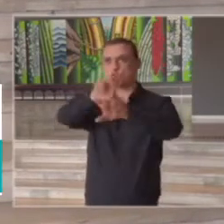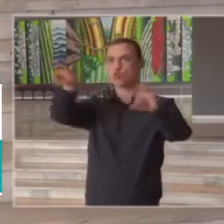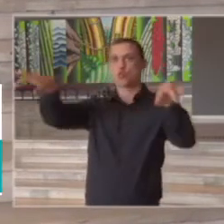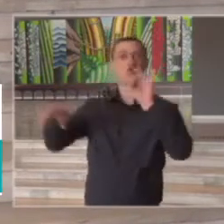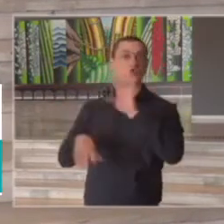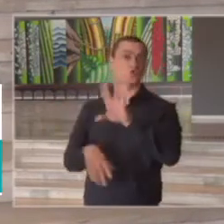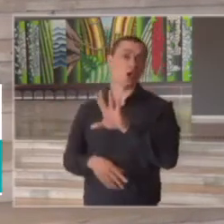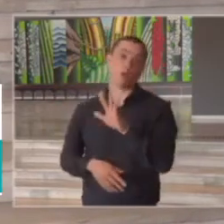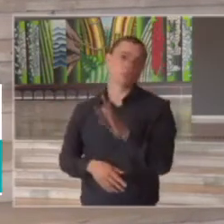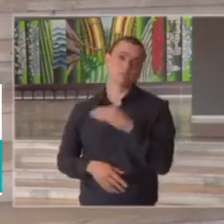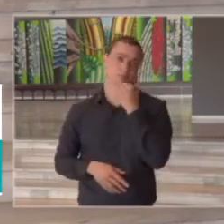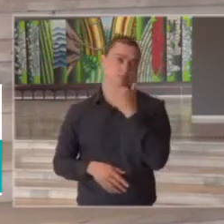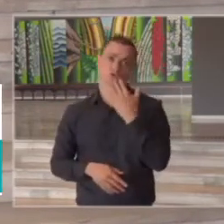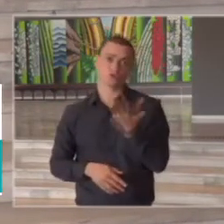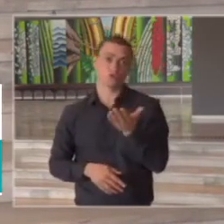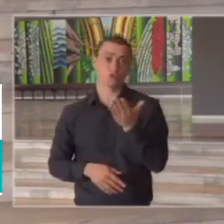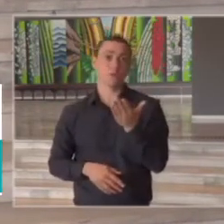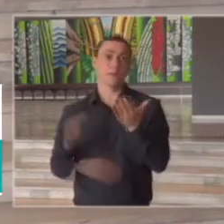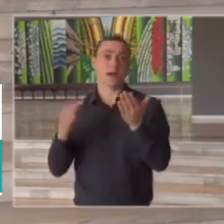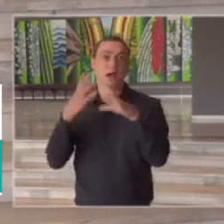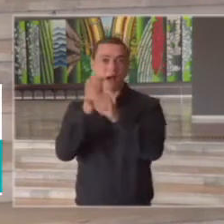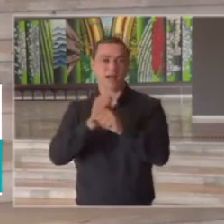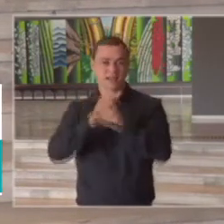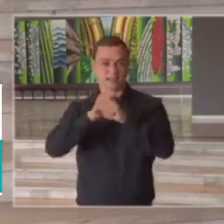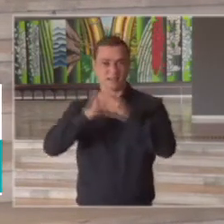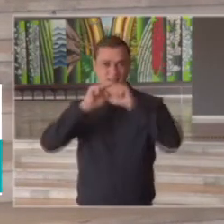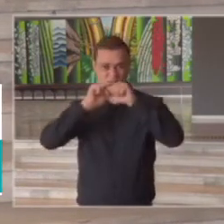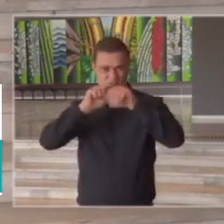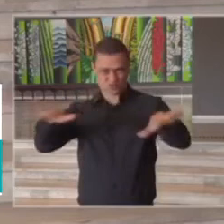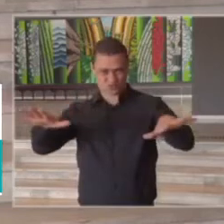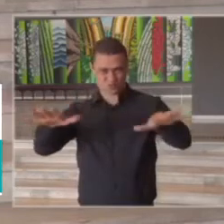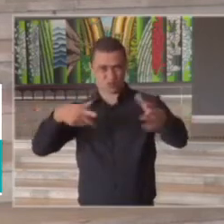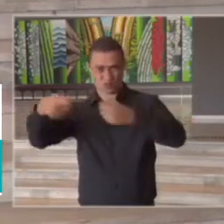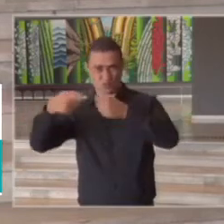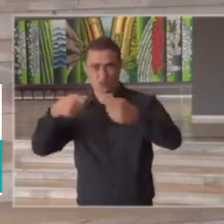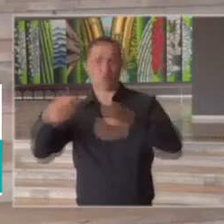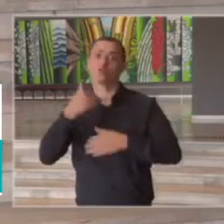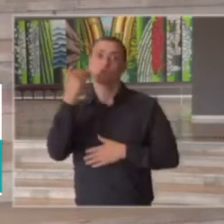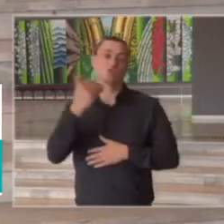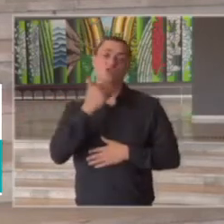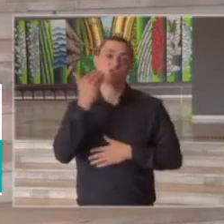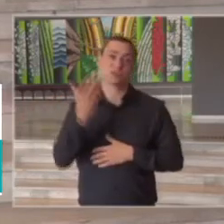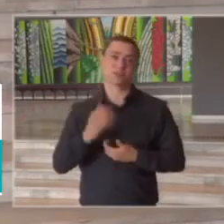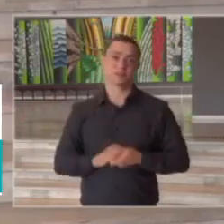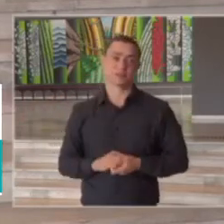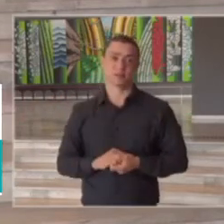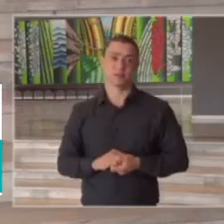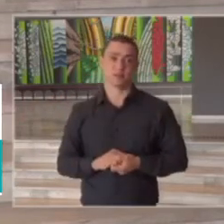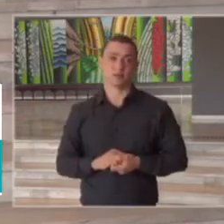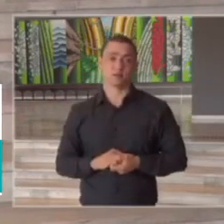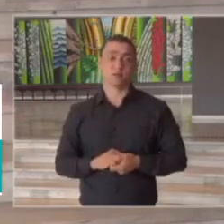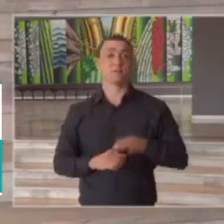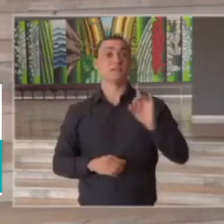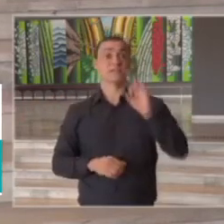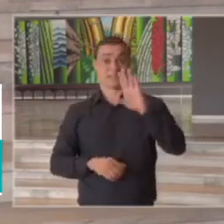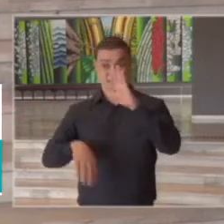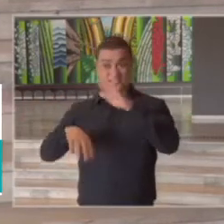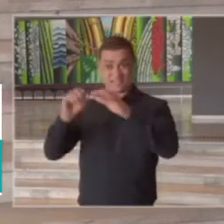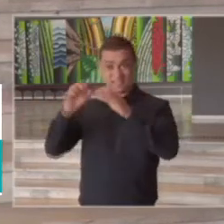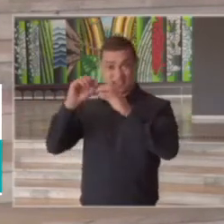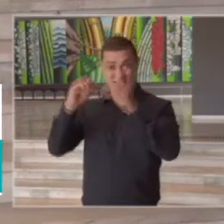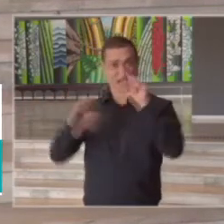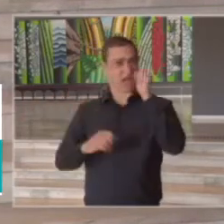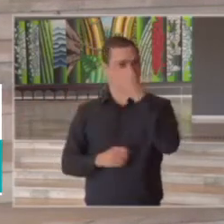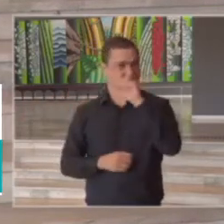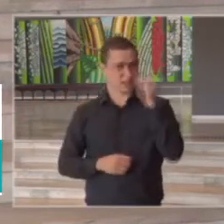não tem efeito direto no manuseio da epidemia realizar RT